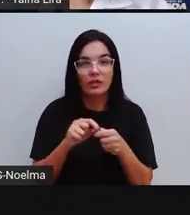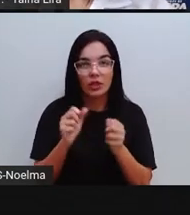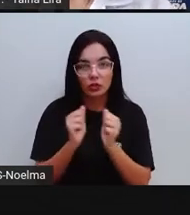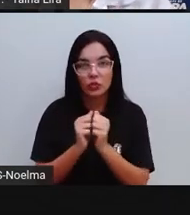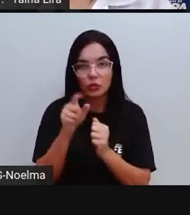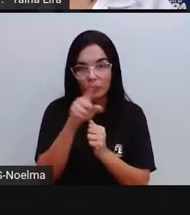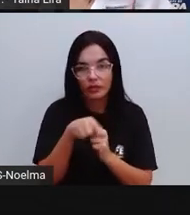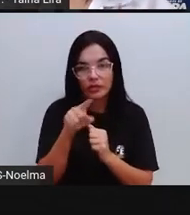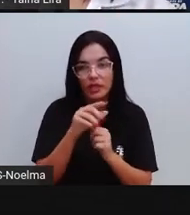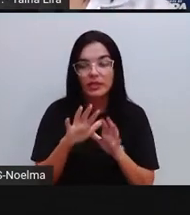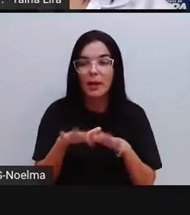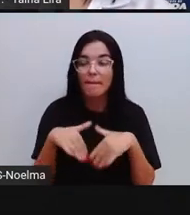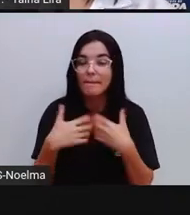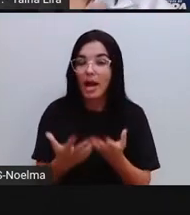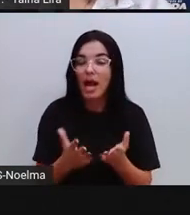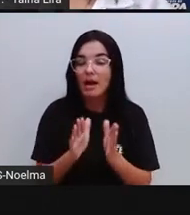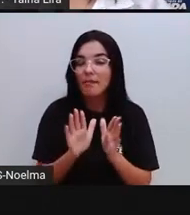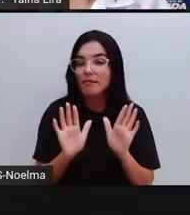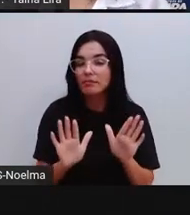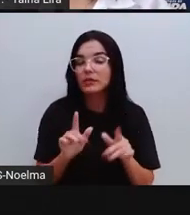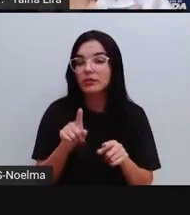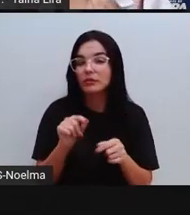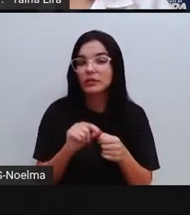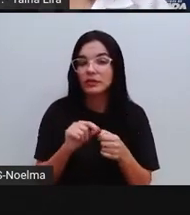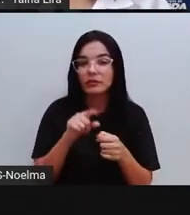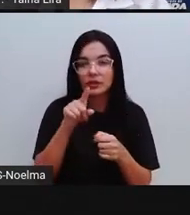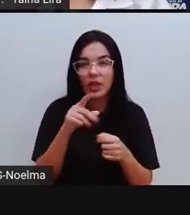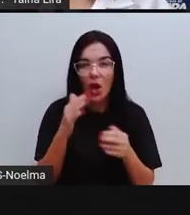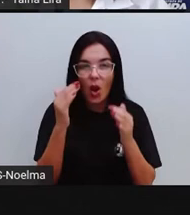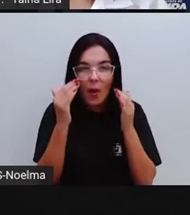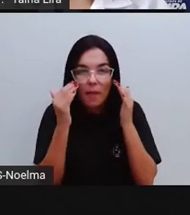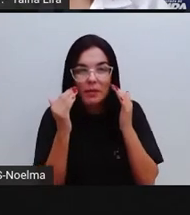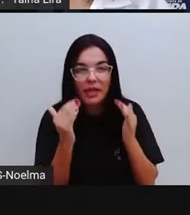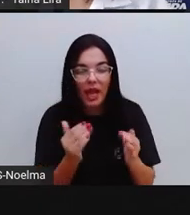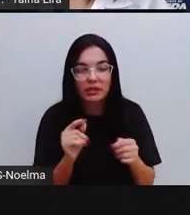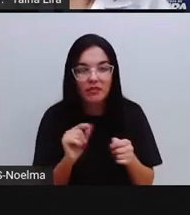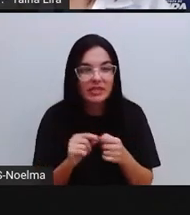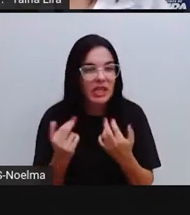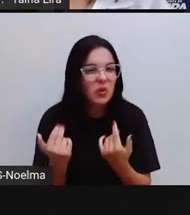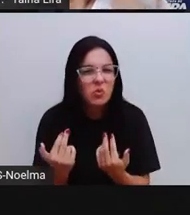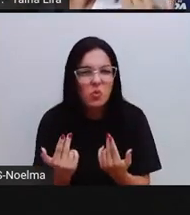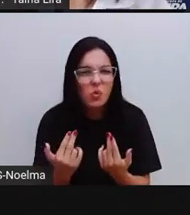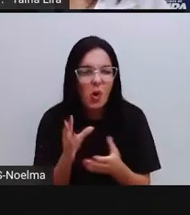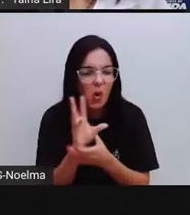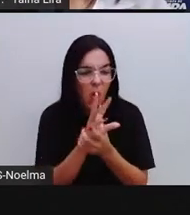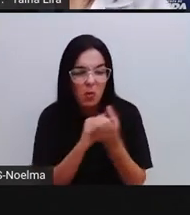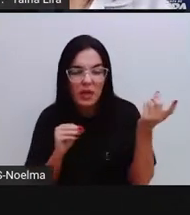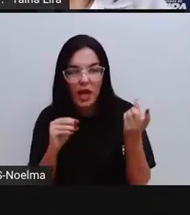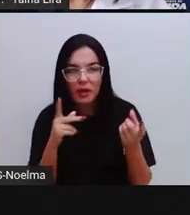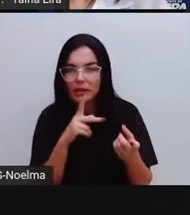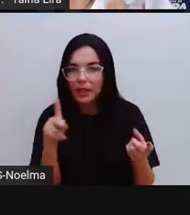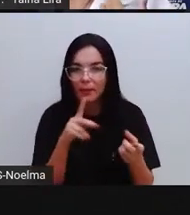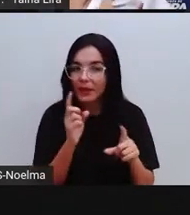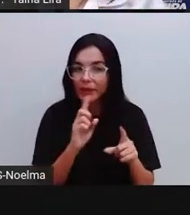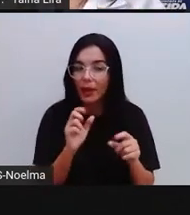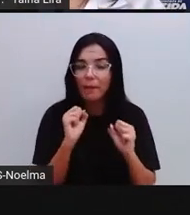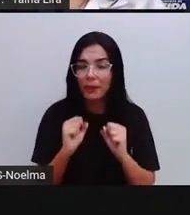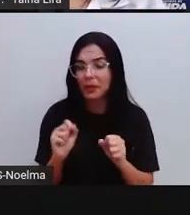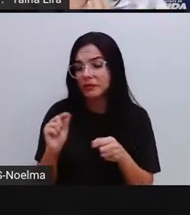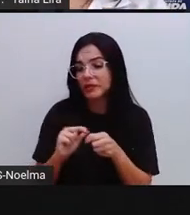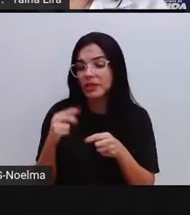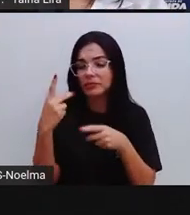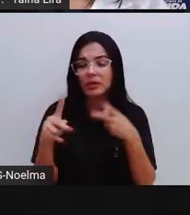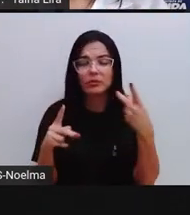vocês, quando vocês forem fazer, vocês não são obrigados a fazerem ali igualzinho ao da Pró, tá? Quem tiver